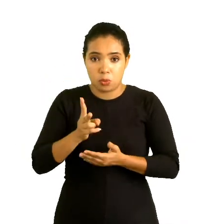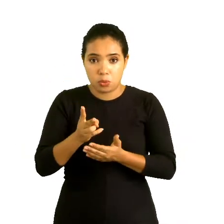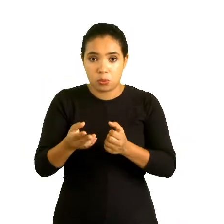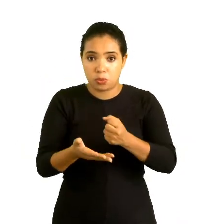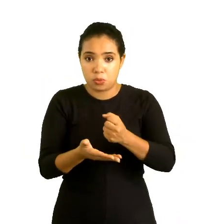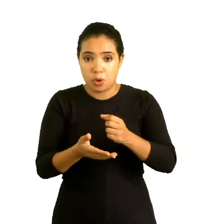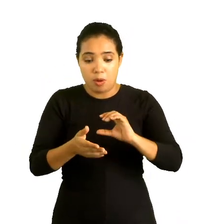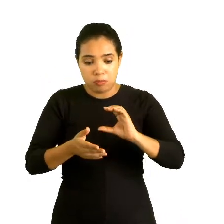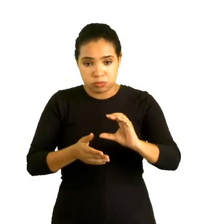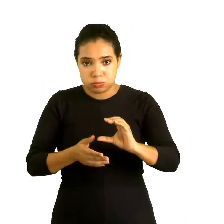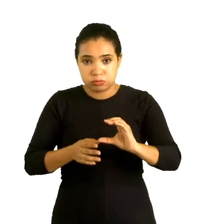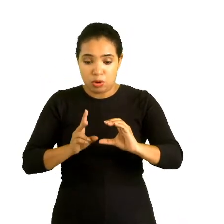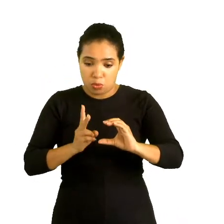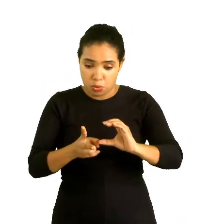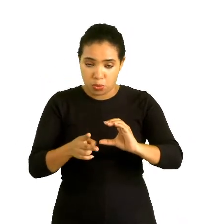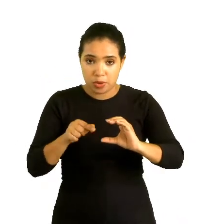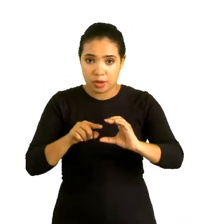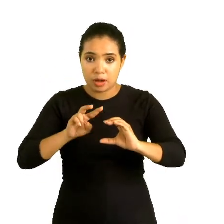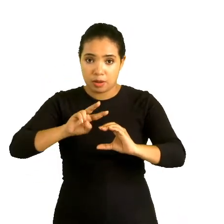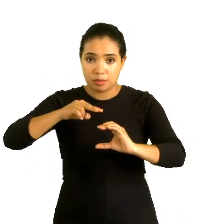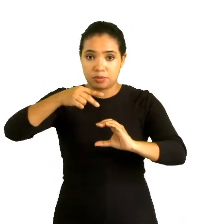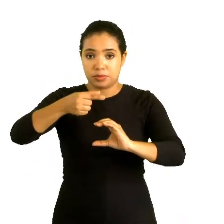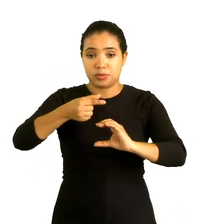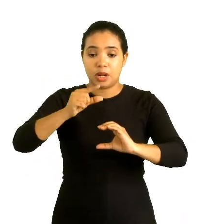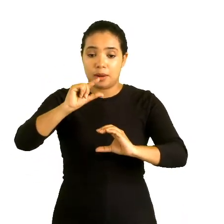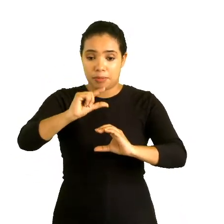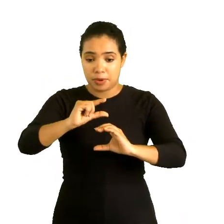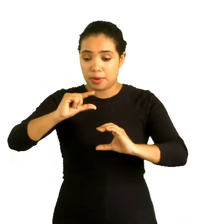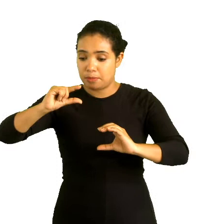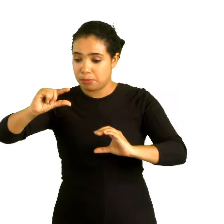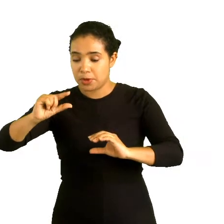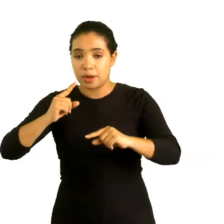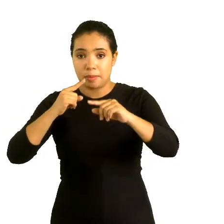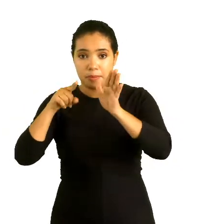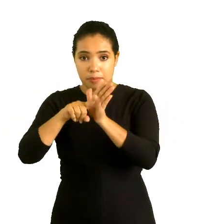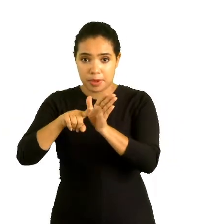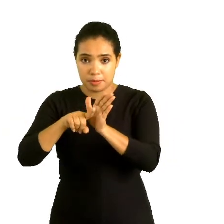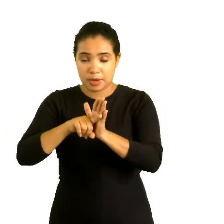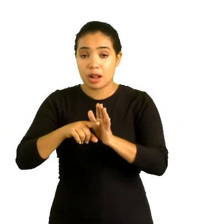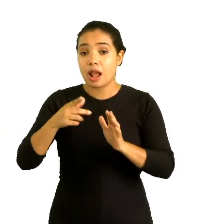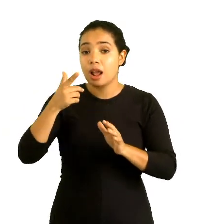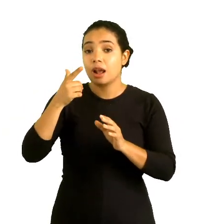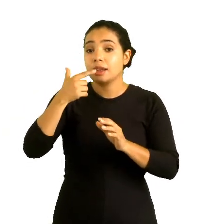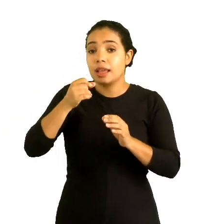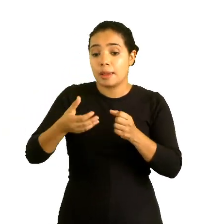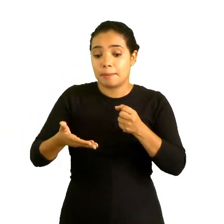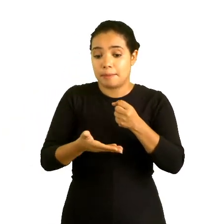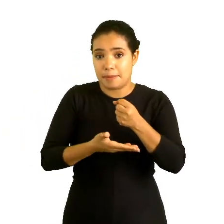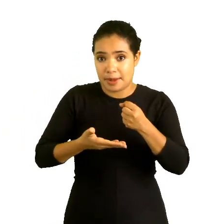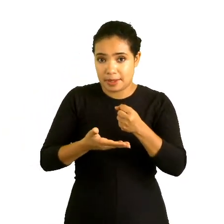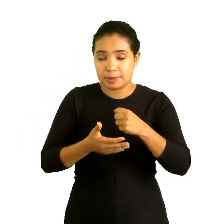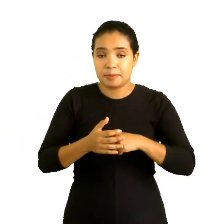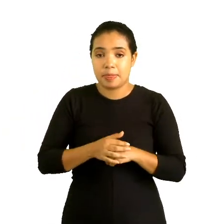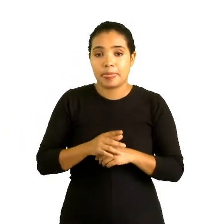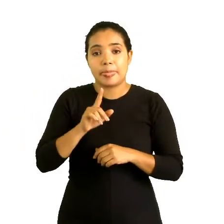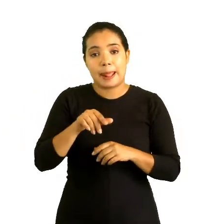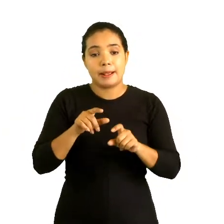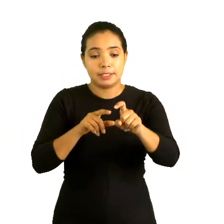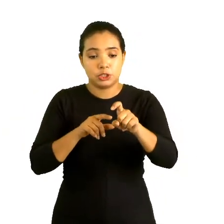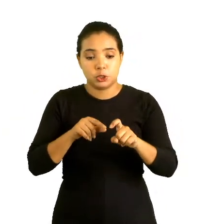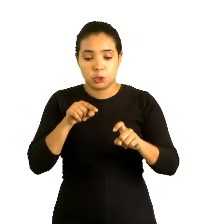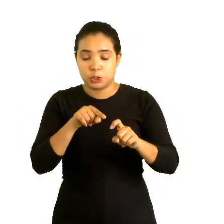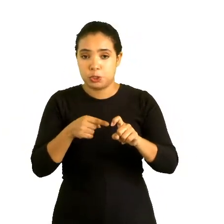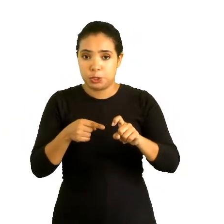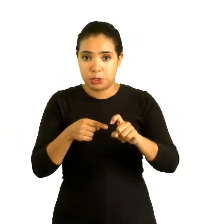e subtrai os expoentes. Então vejam. Quem é a nossa base? A base é o X. Eu vou